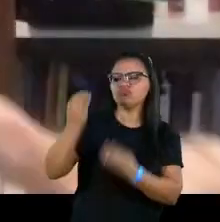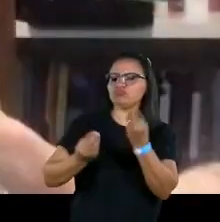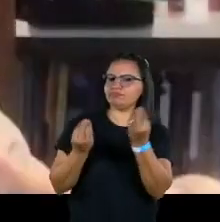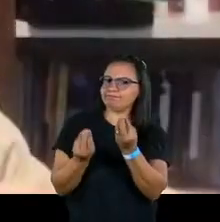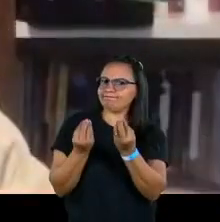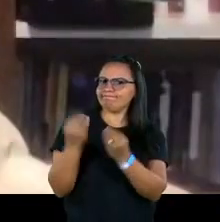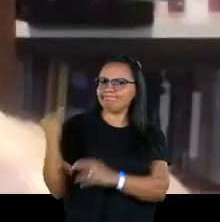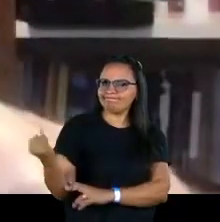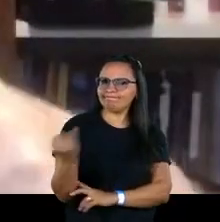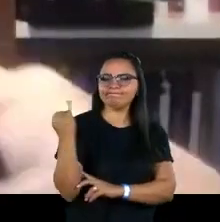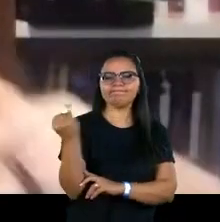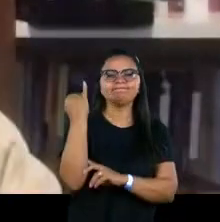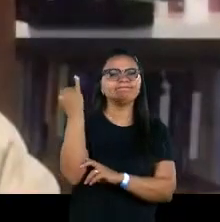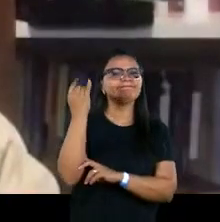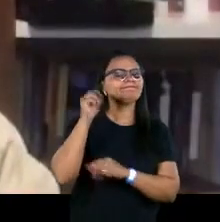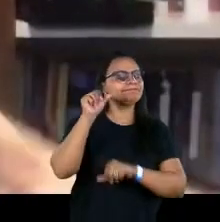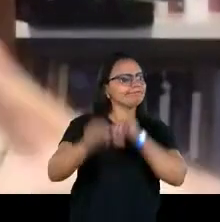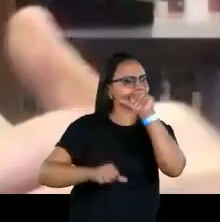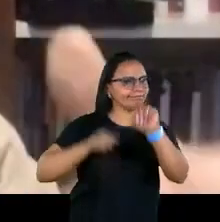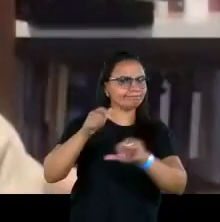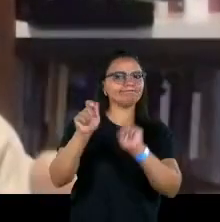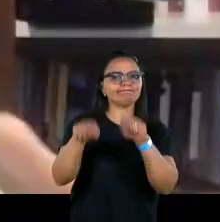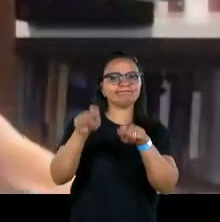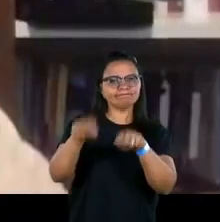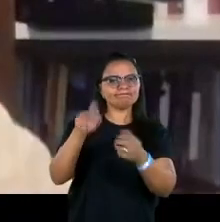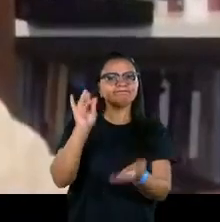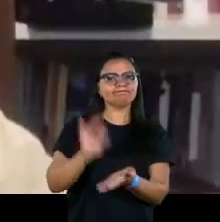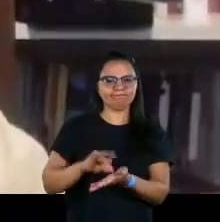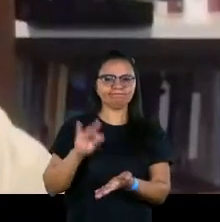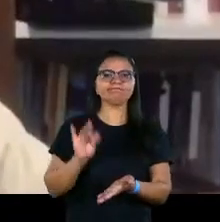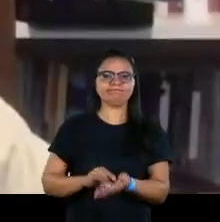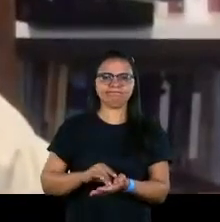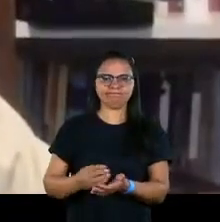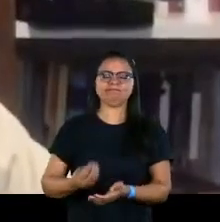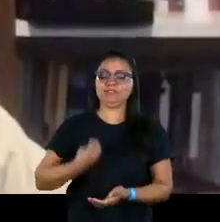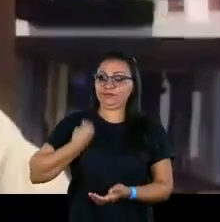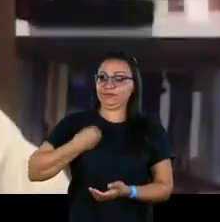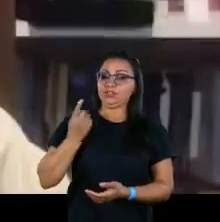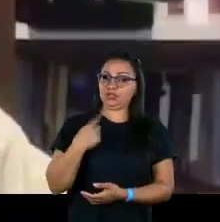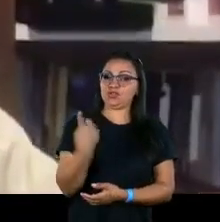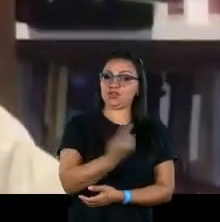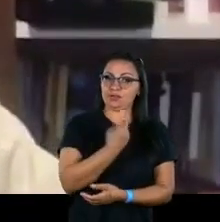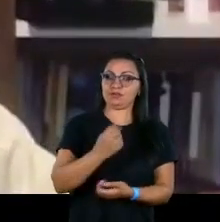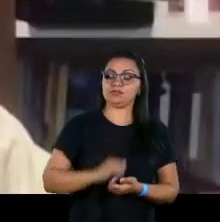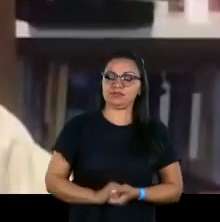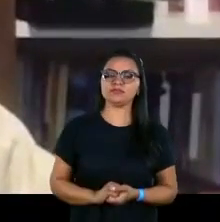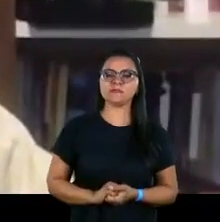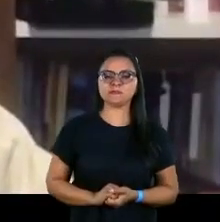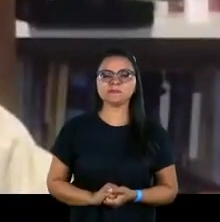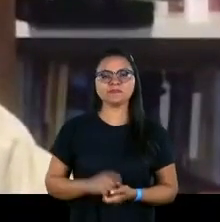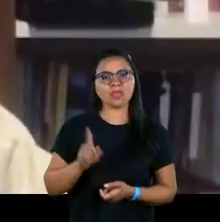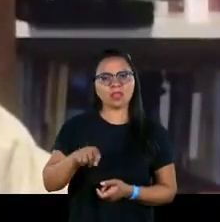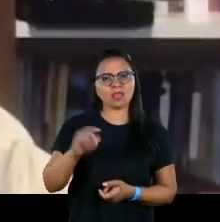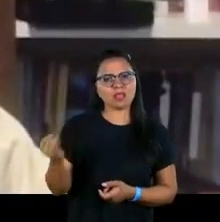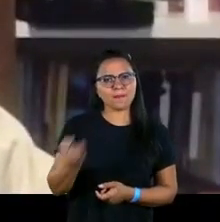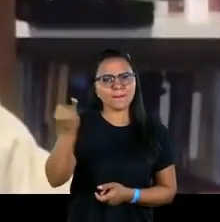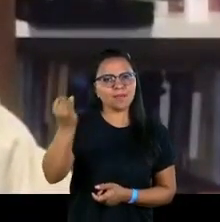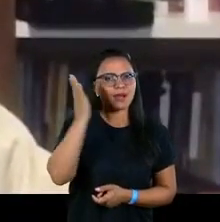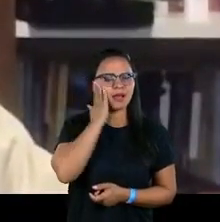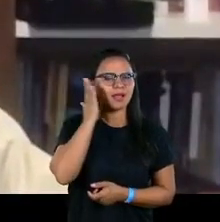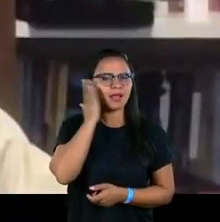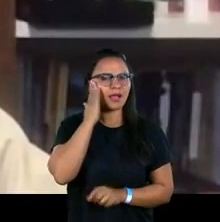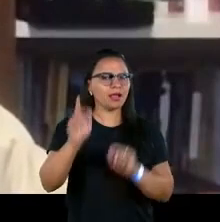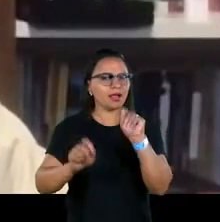elementos vitais, transformadores, efetivos na nossa realidade. Então, é importante dizer